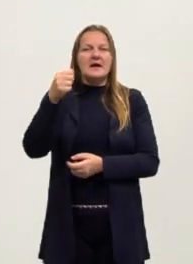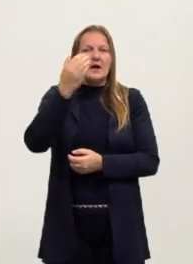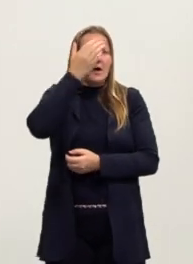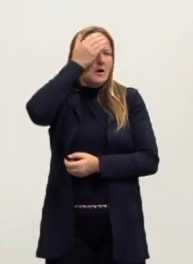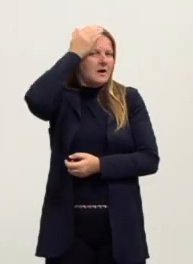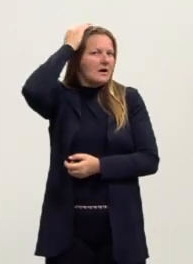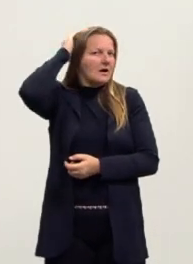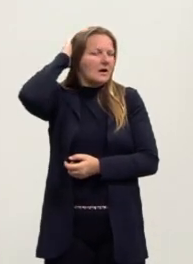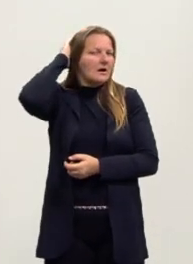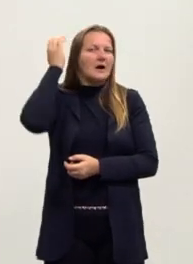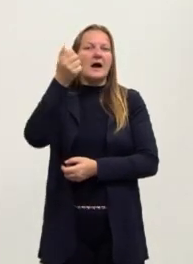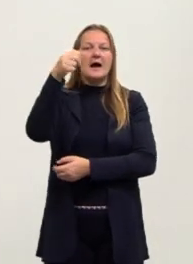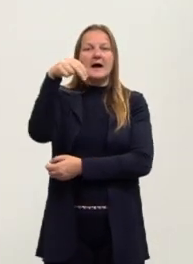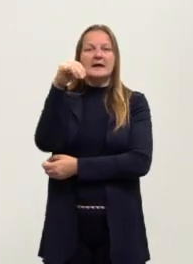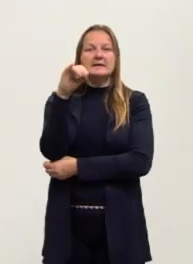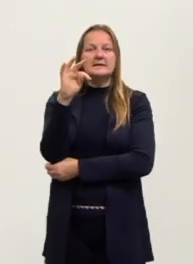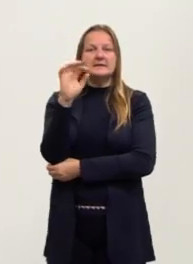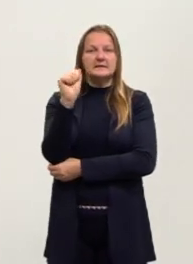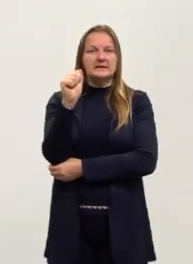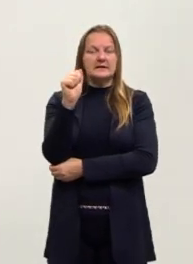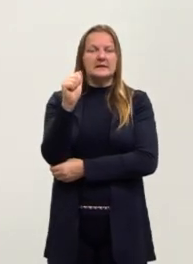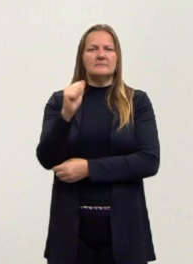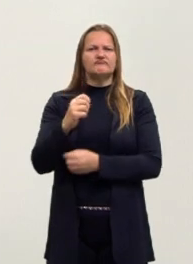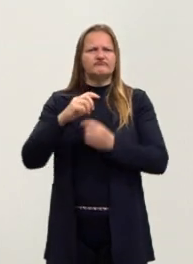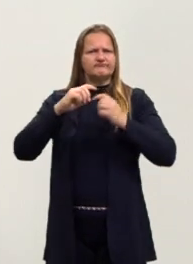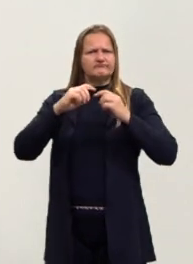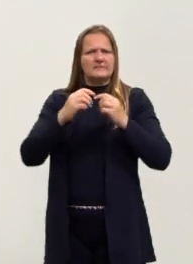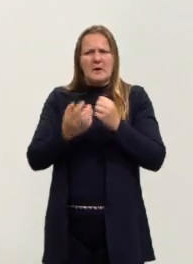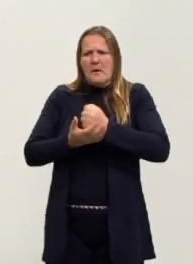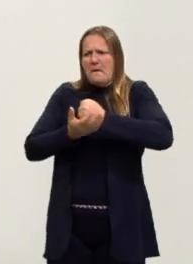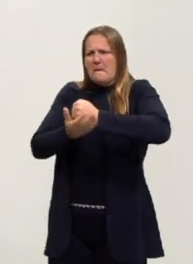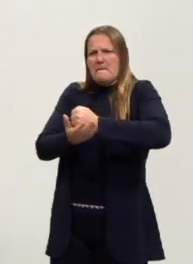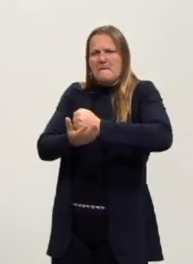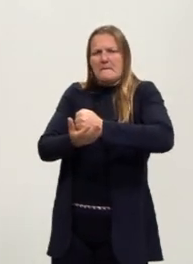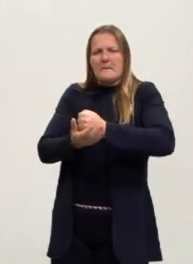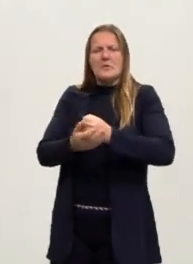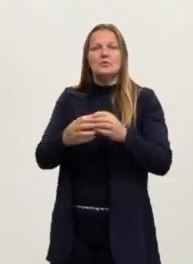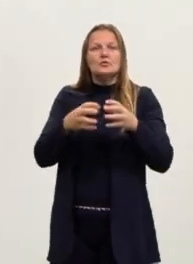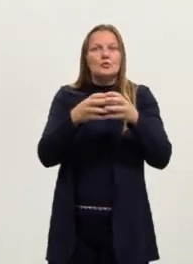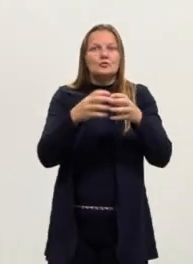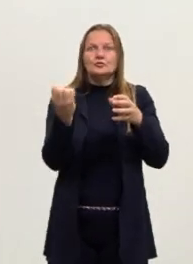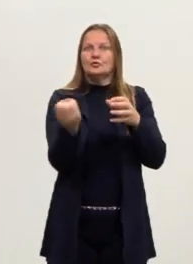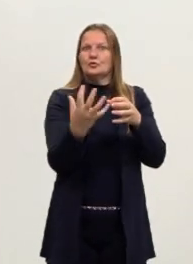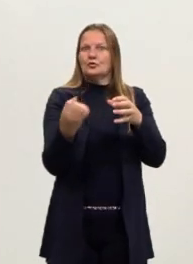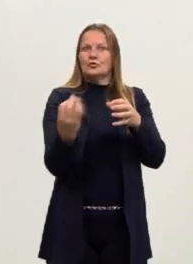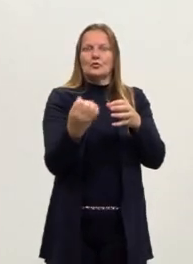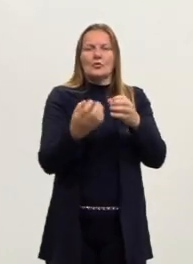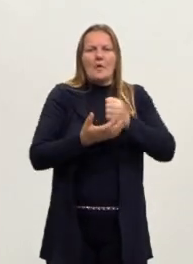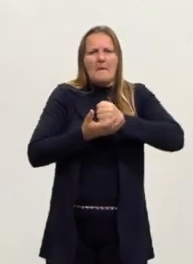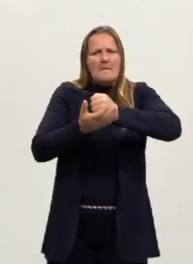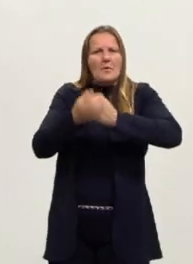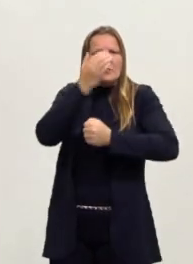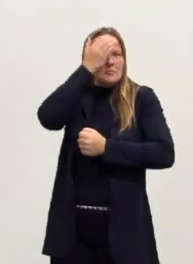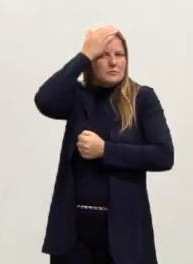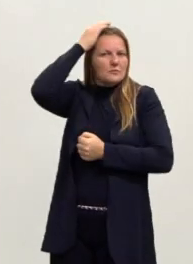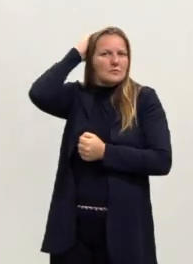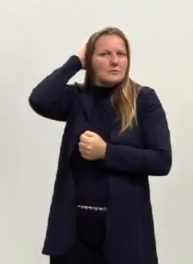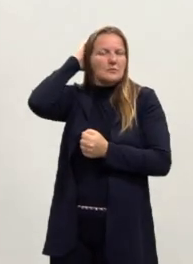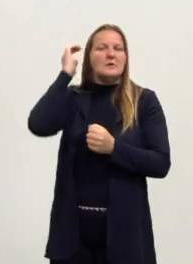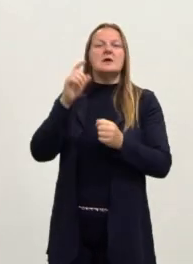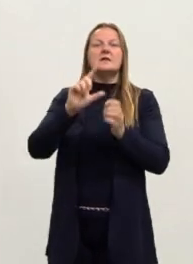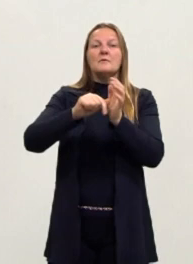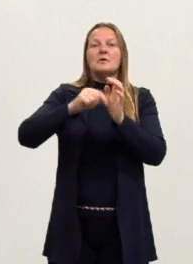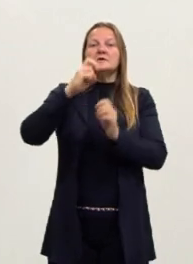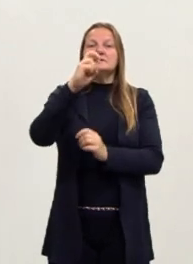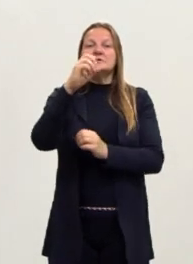o que acontece? Os modernistas saem em favor da Anitta Malfatti, e eles, então, resolvem criar, cinco anos